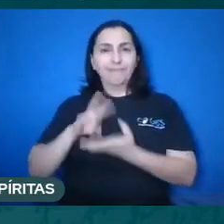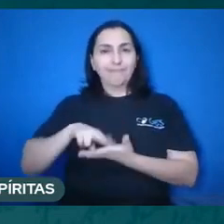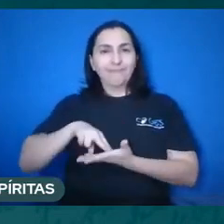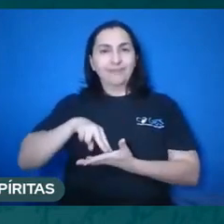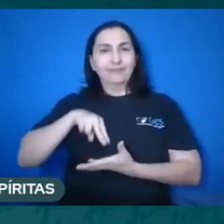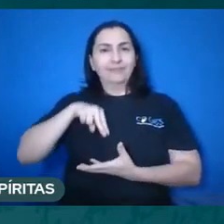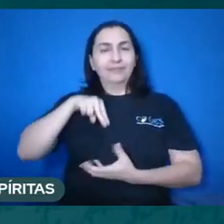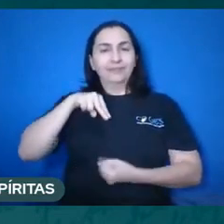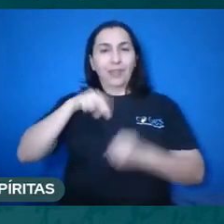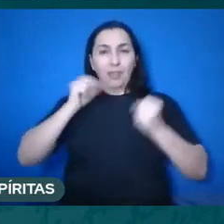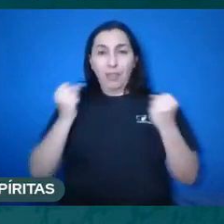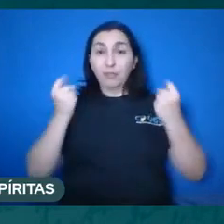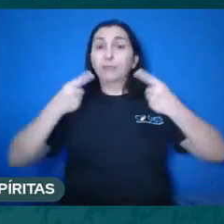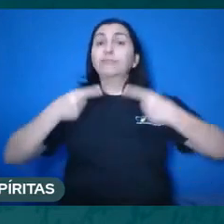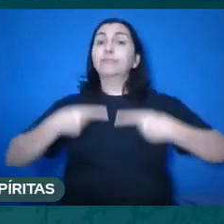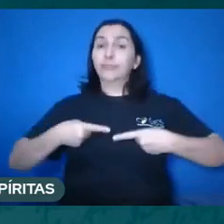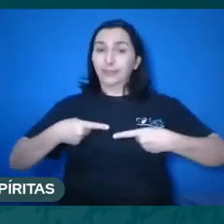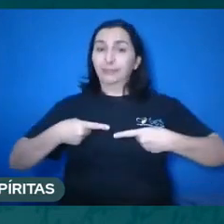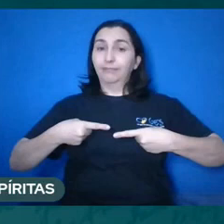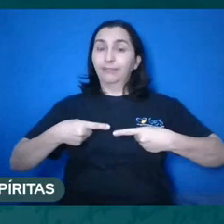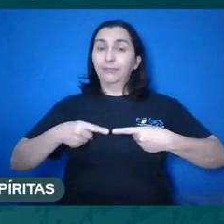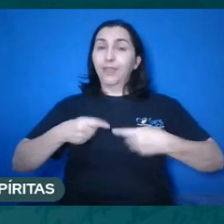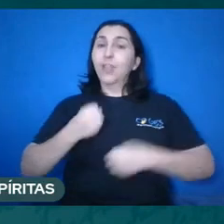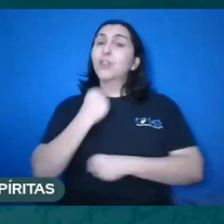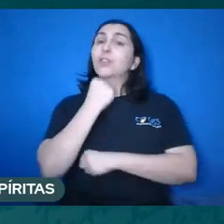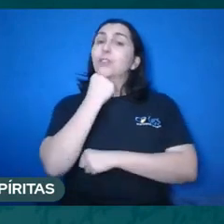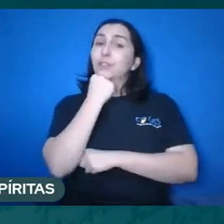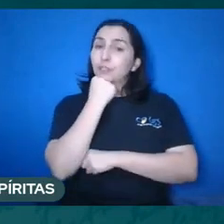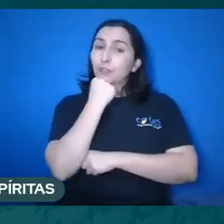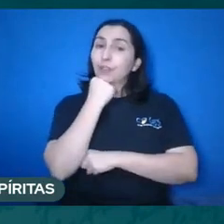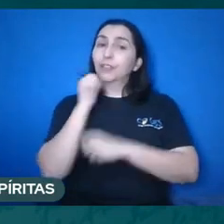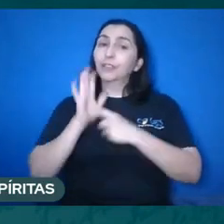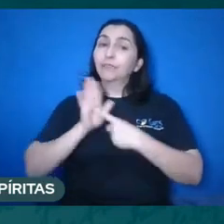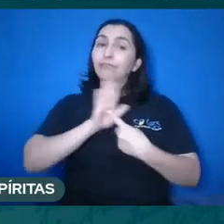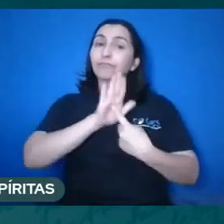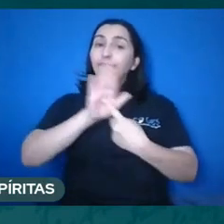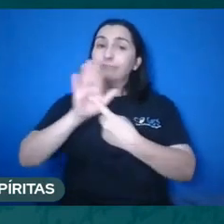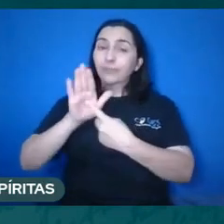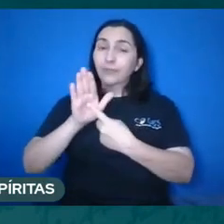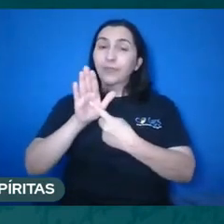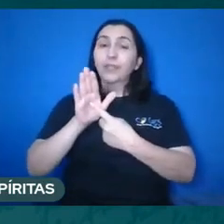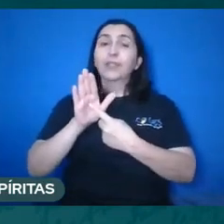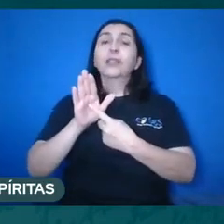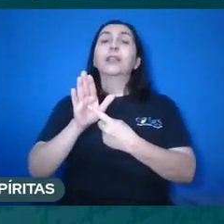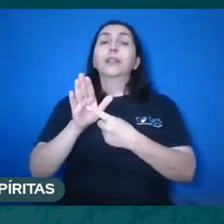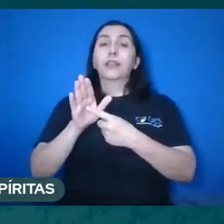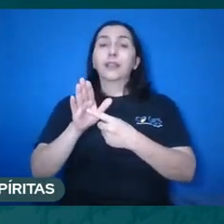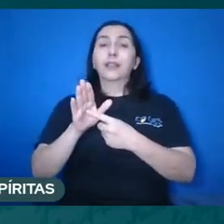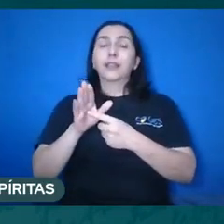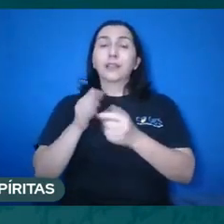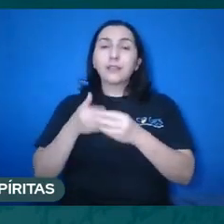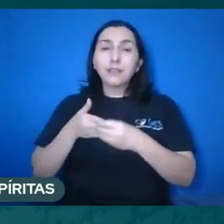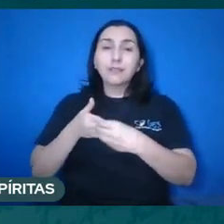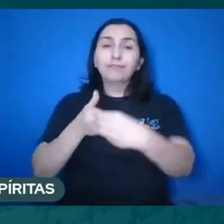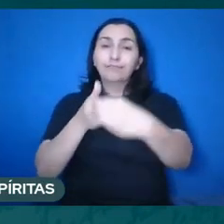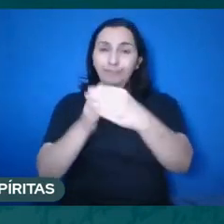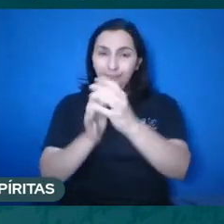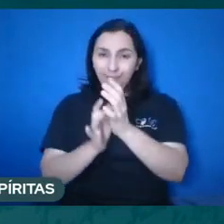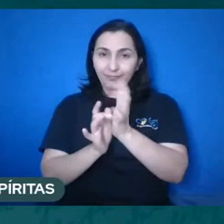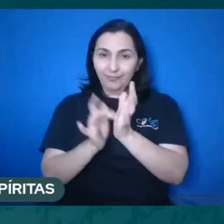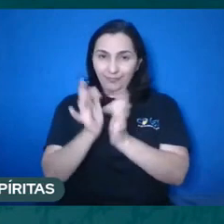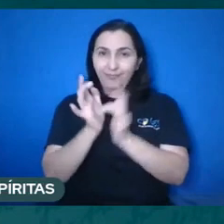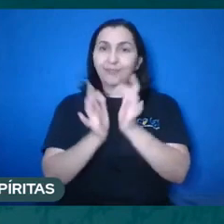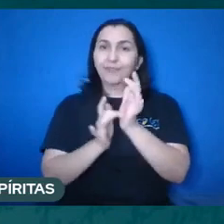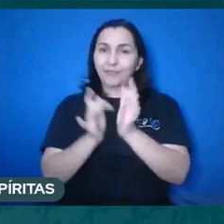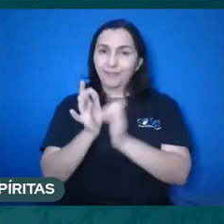que lá Sócrates falava. Cristianismo nos trouxe. Espiritismo também nos assinala esse